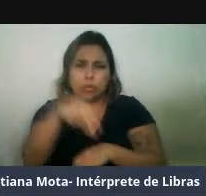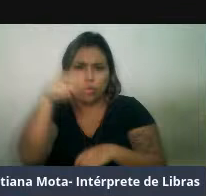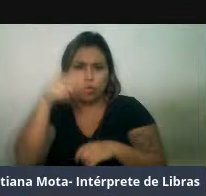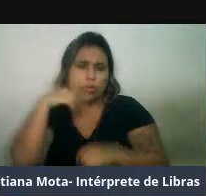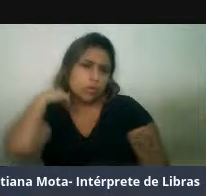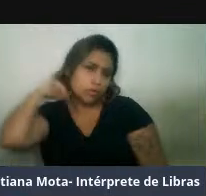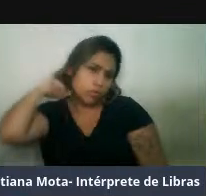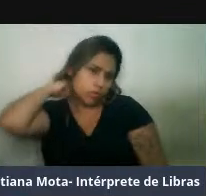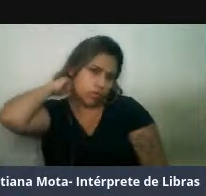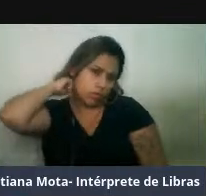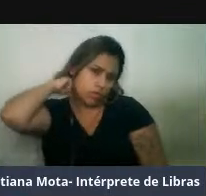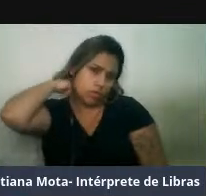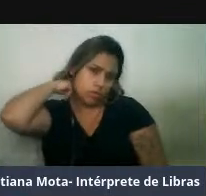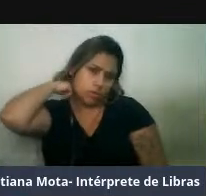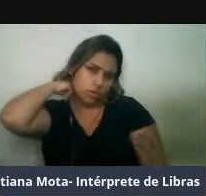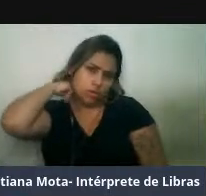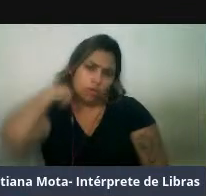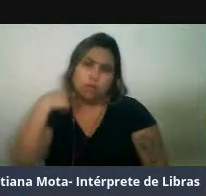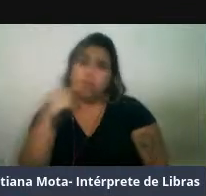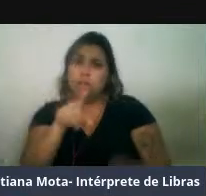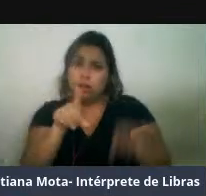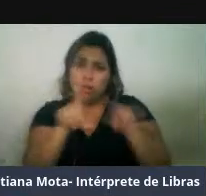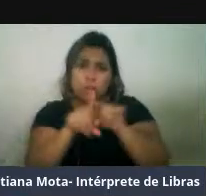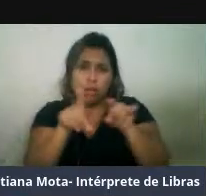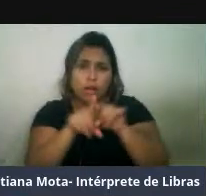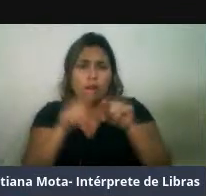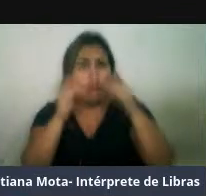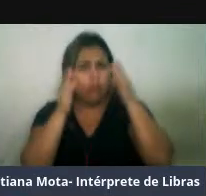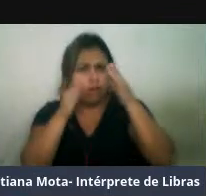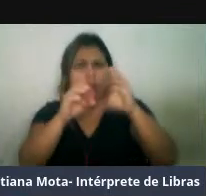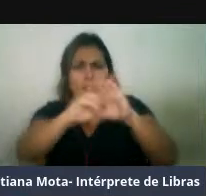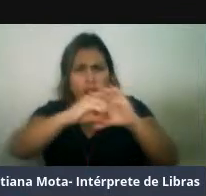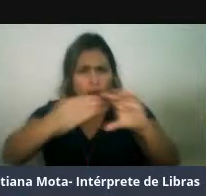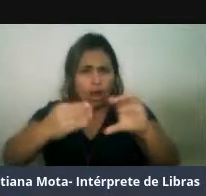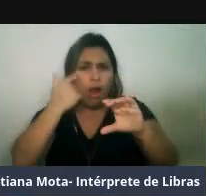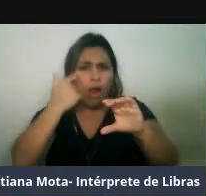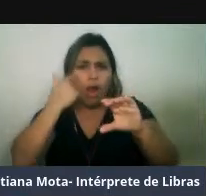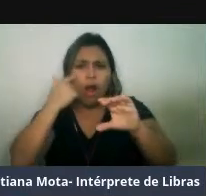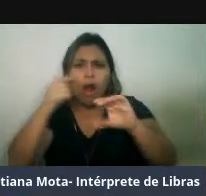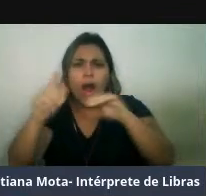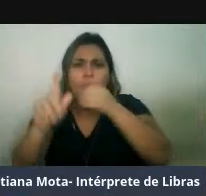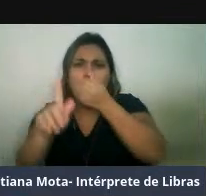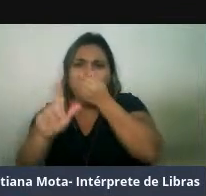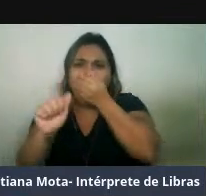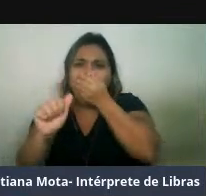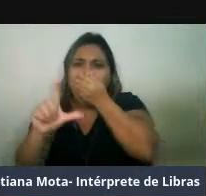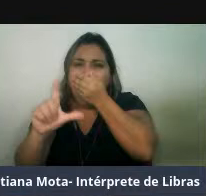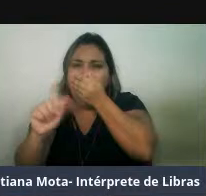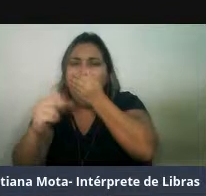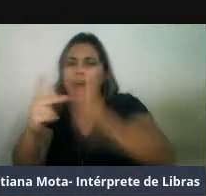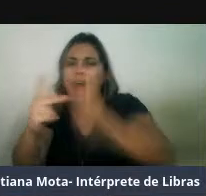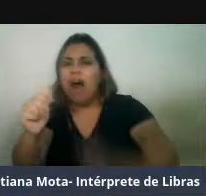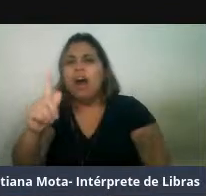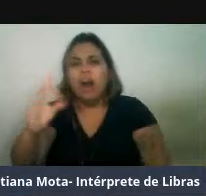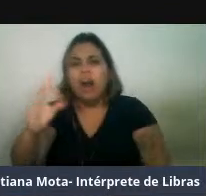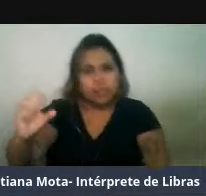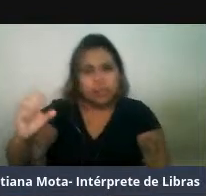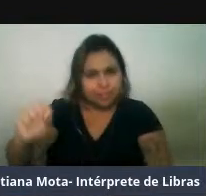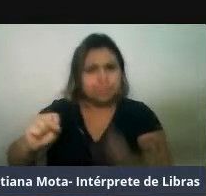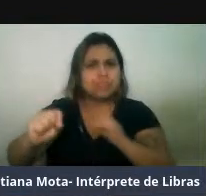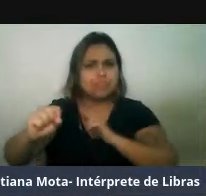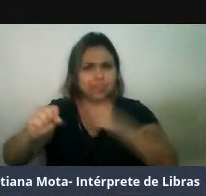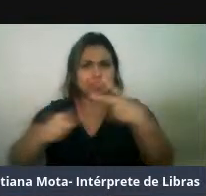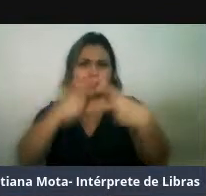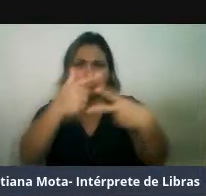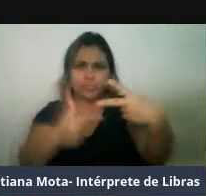espécie bem característica também, esse pontinho aqui é Galápagos, né, Galápagos a gente tem duas espécies endêmicas de lobos